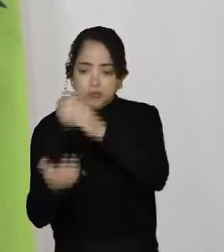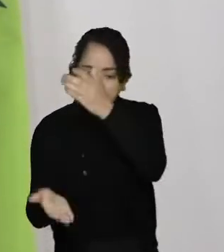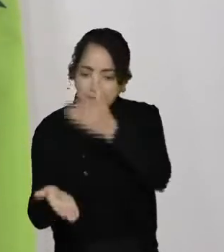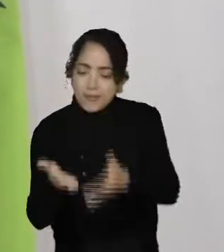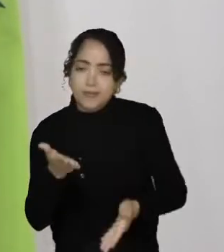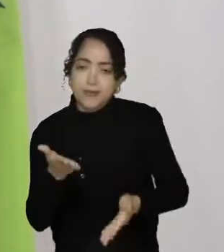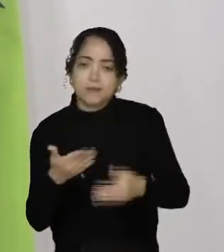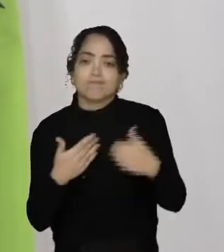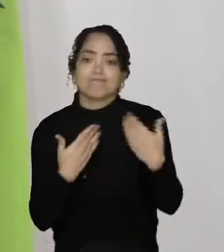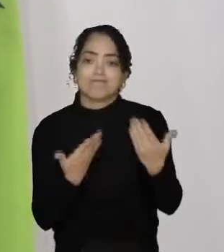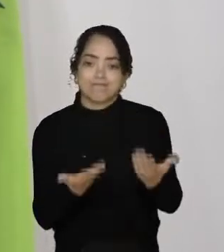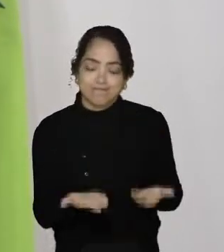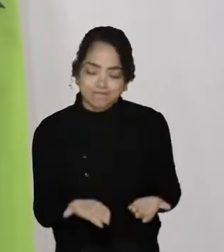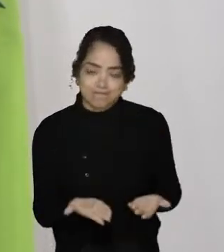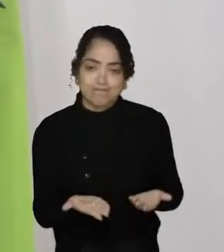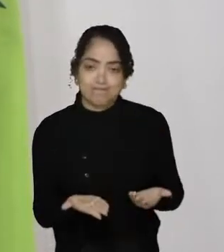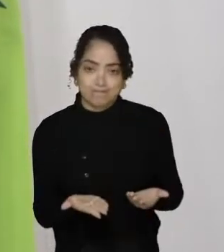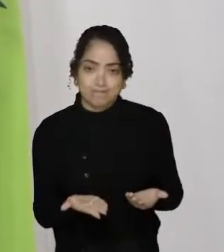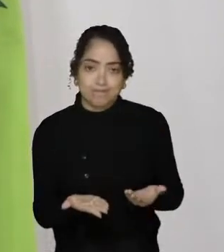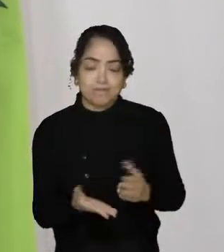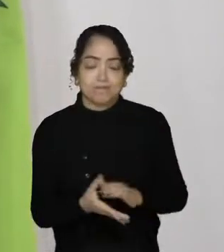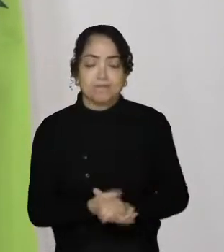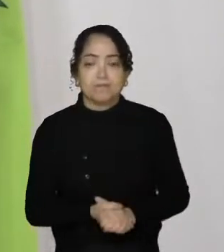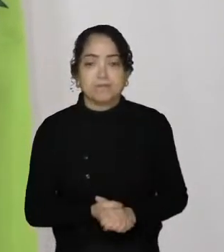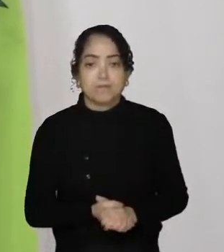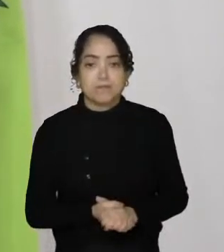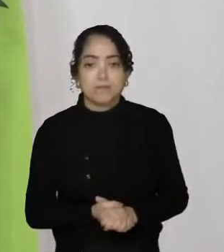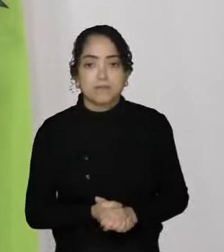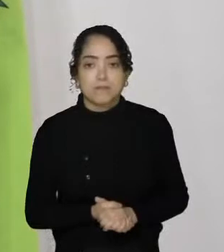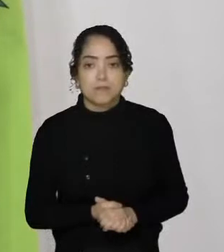barco do governador Moisés, todos iguais ciris.